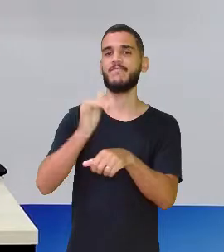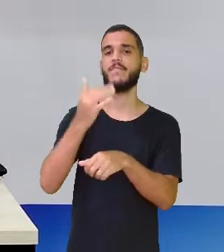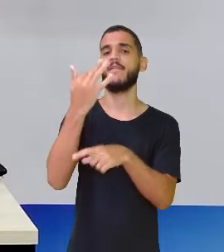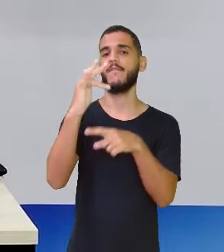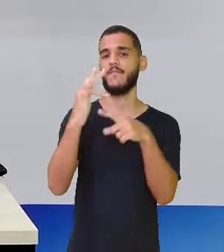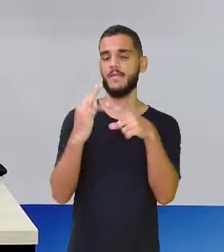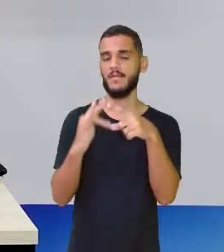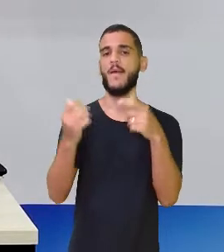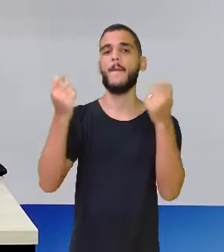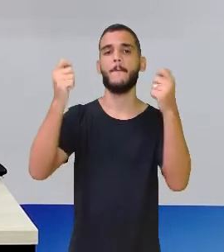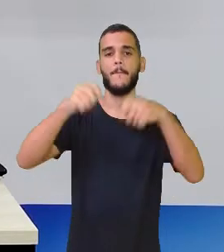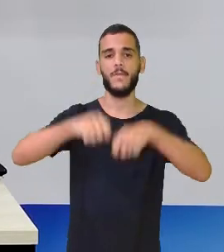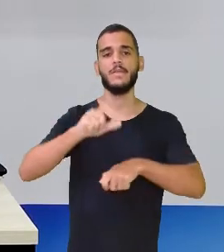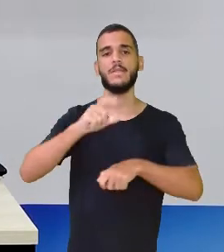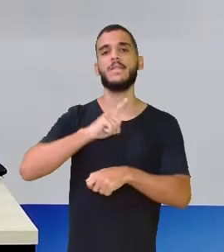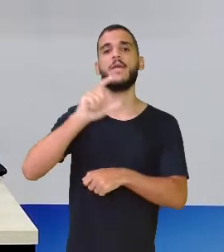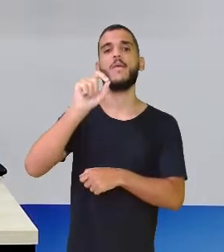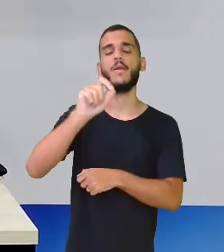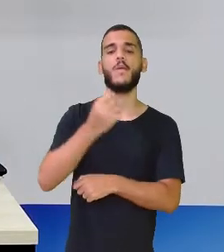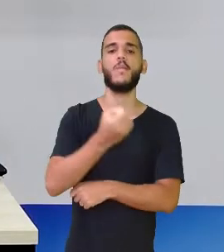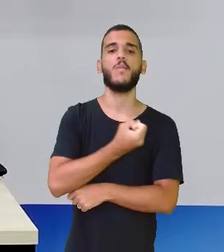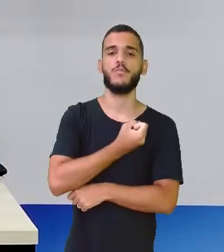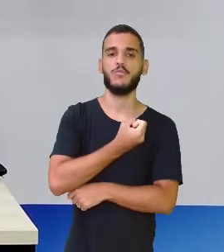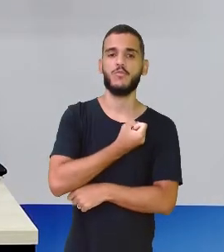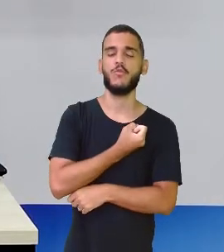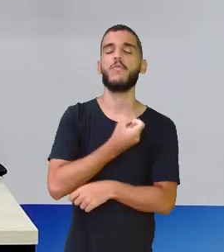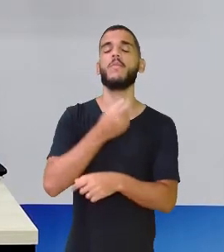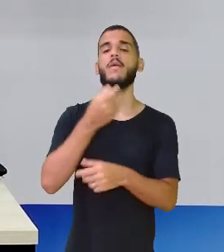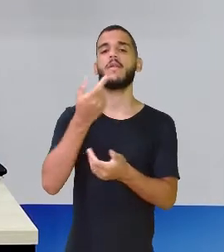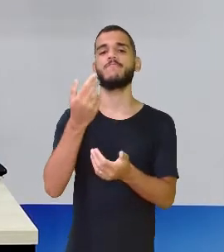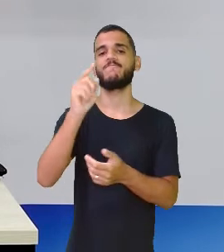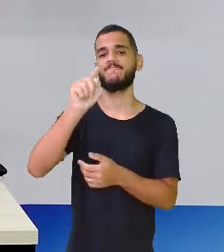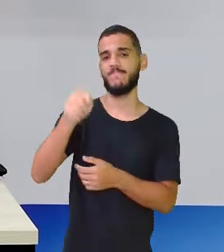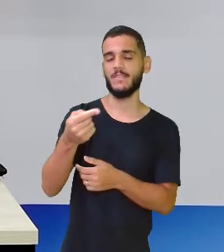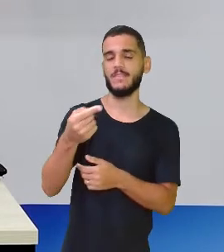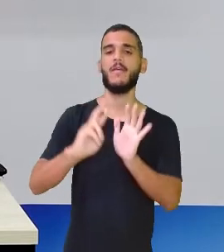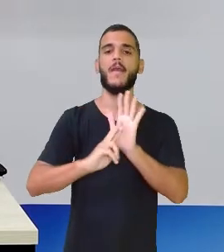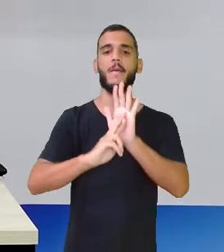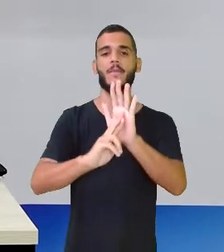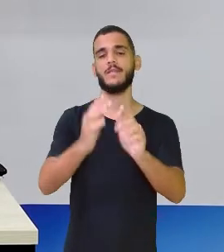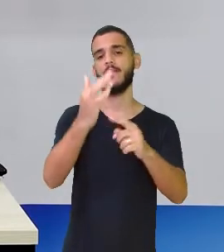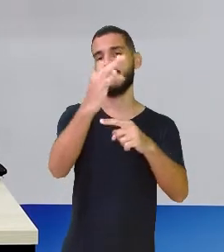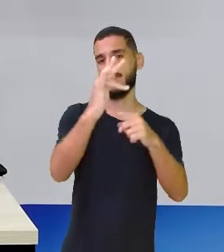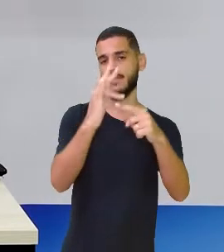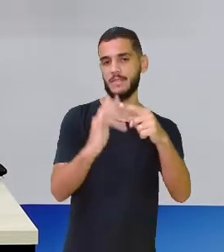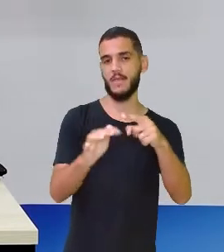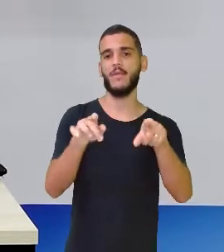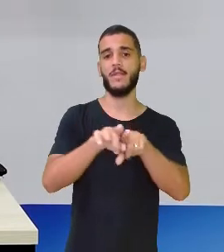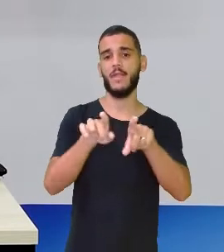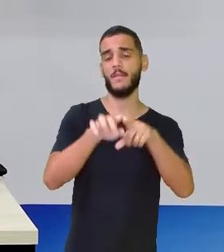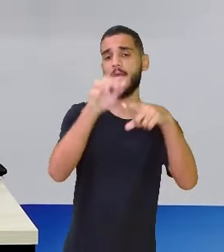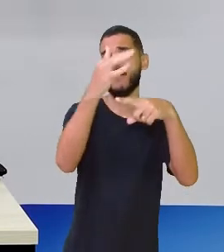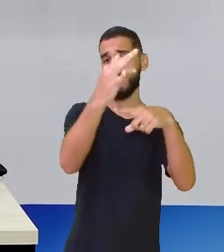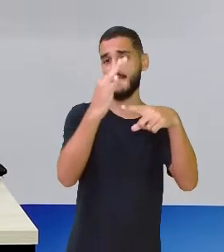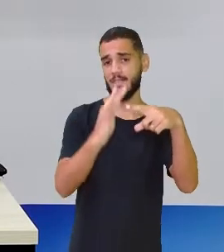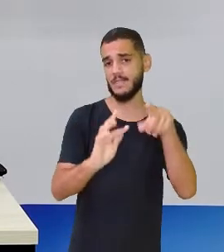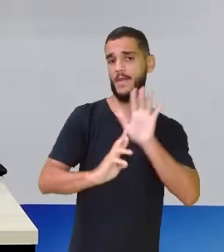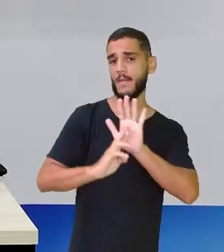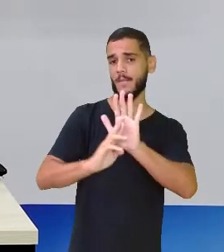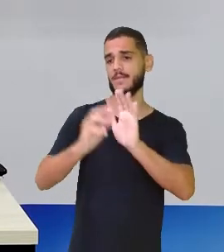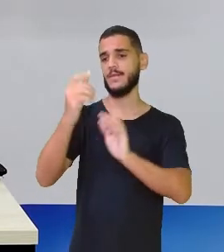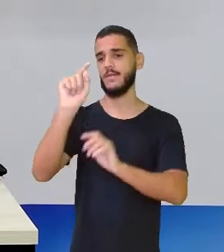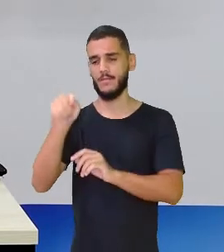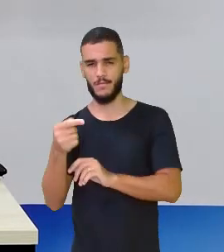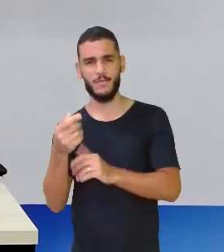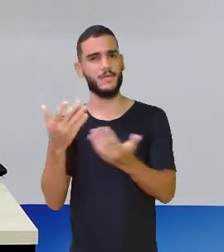posso ter um número decimal e representar em fração e posso ter uma fração e ela ser